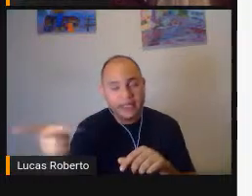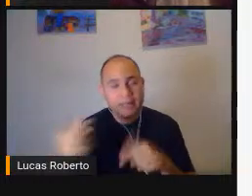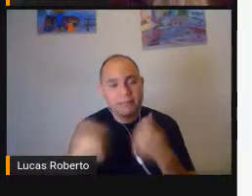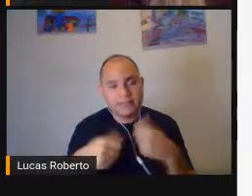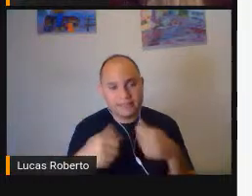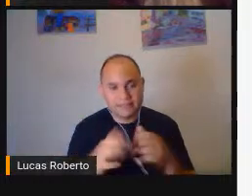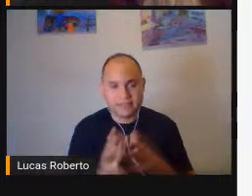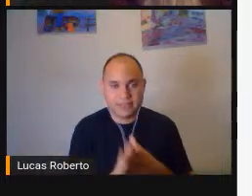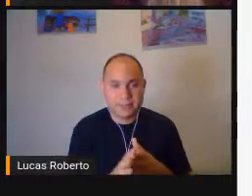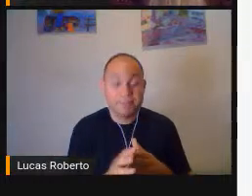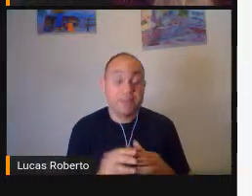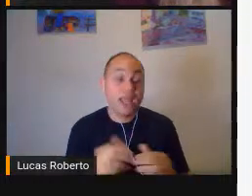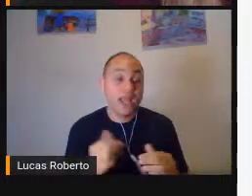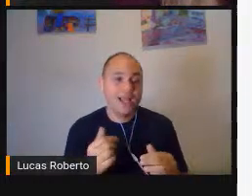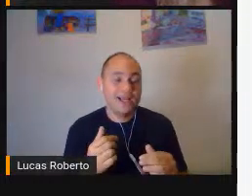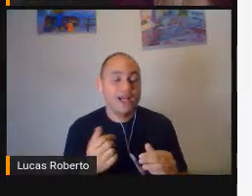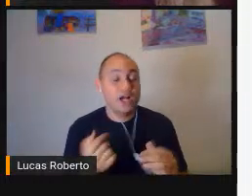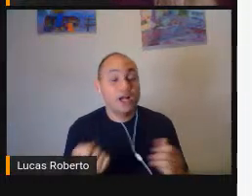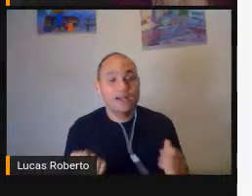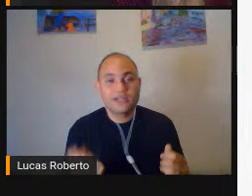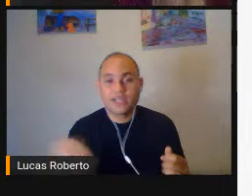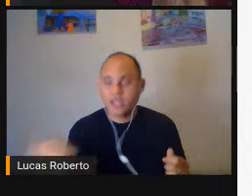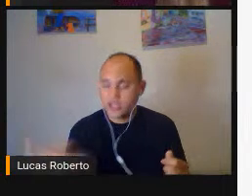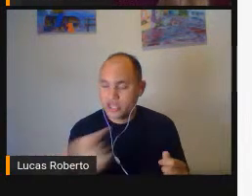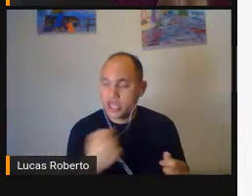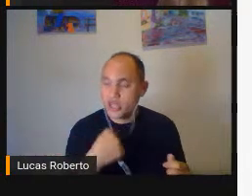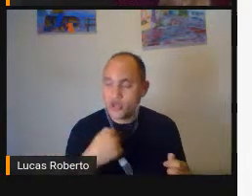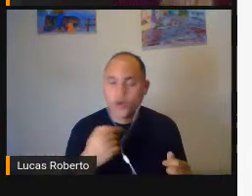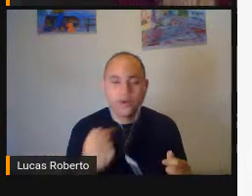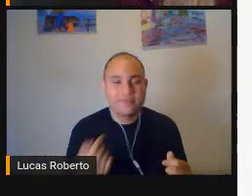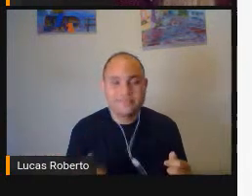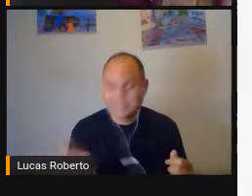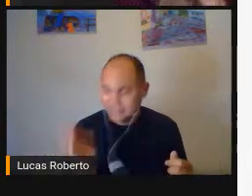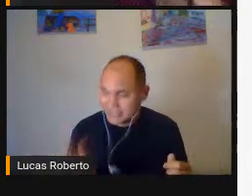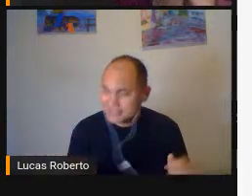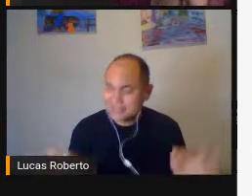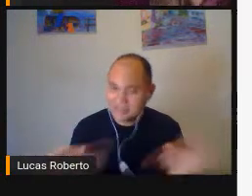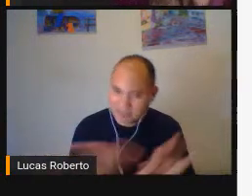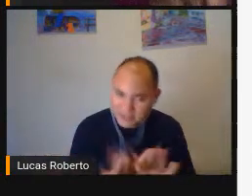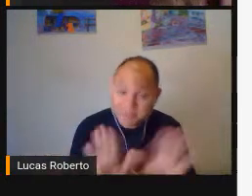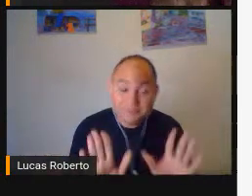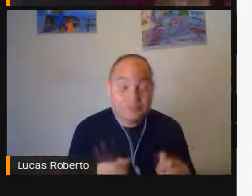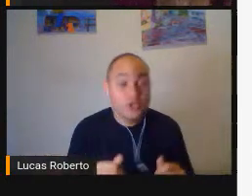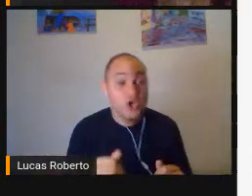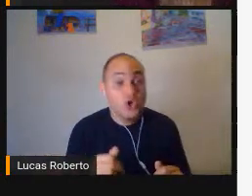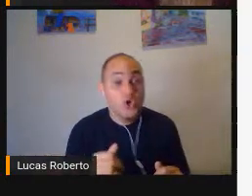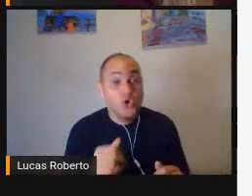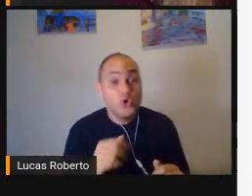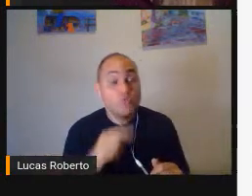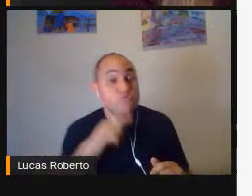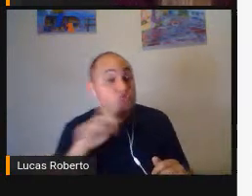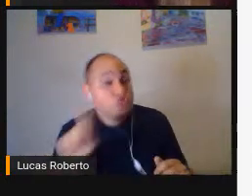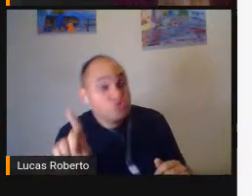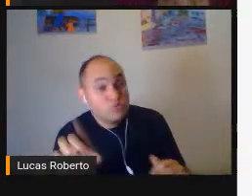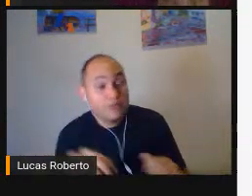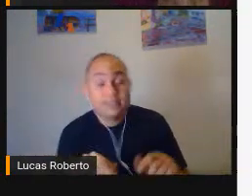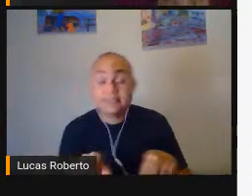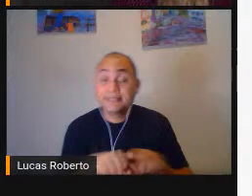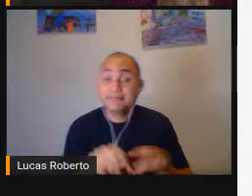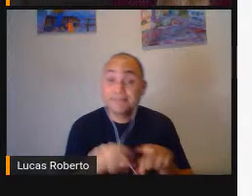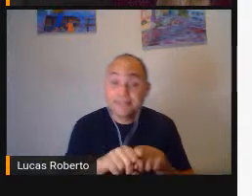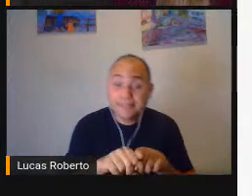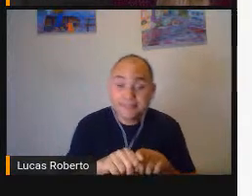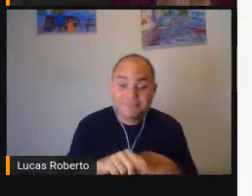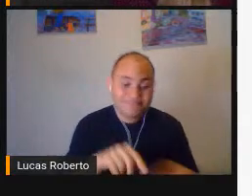caminhando aqui Para terminar Tá? Estou olhando aqui O meu horário E por último A questão da leitura De imagens Né?